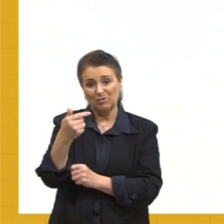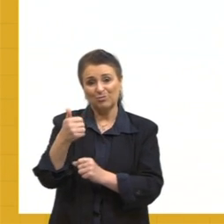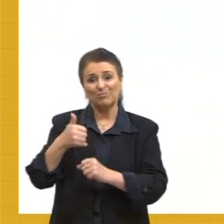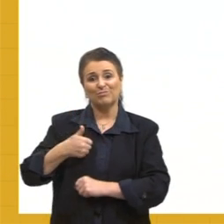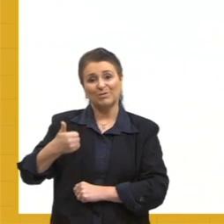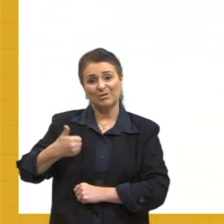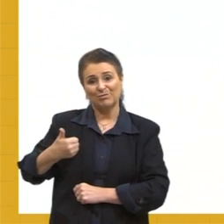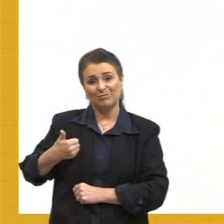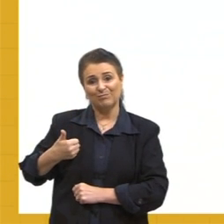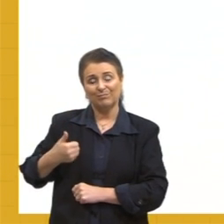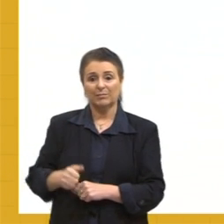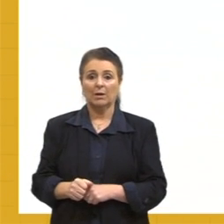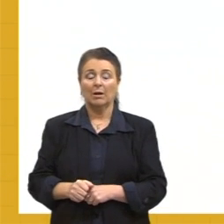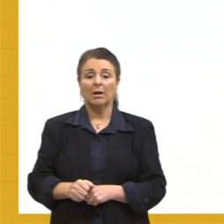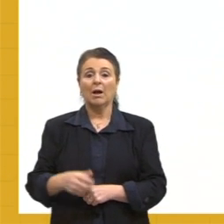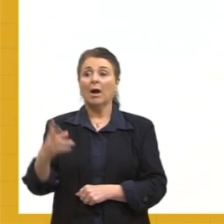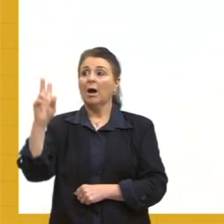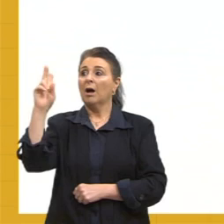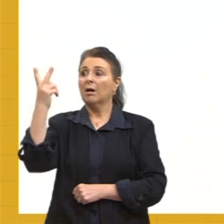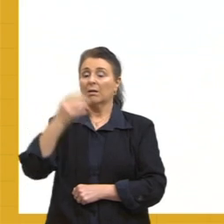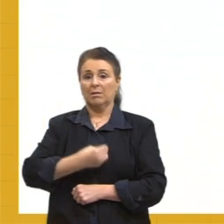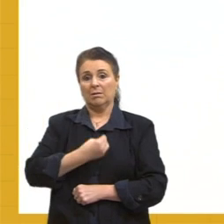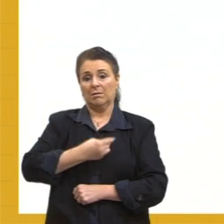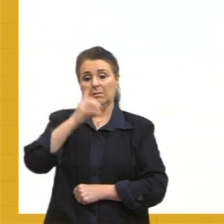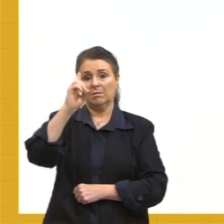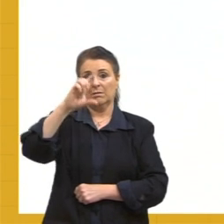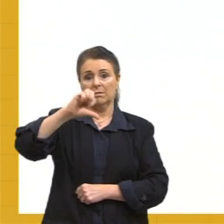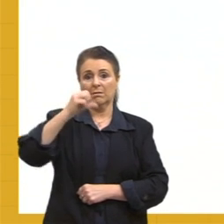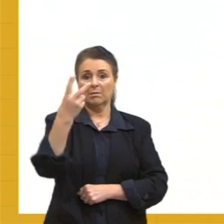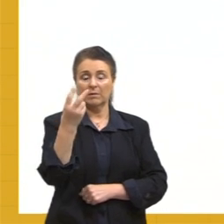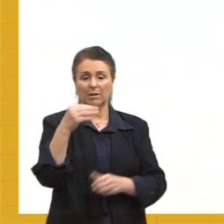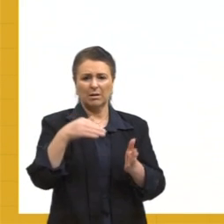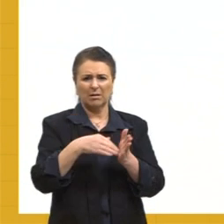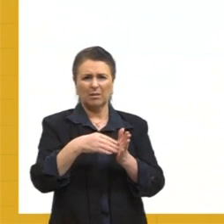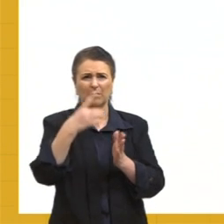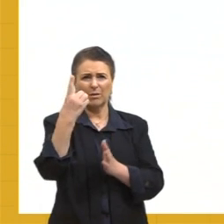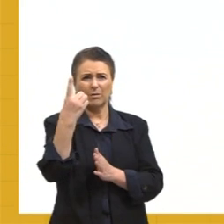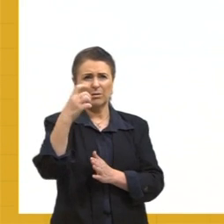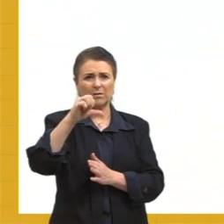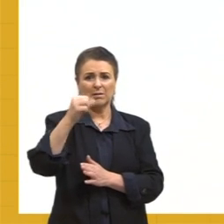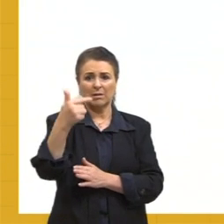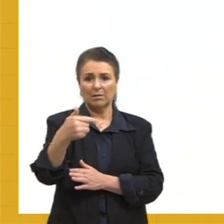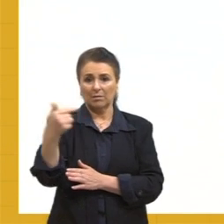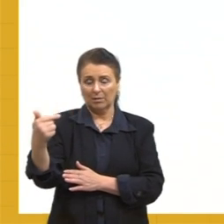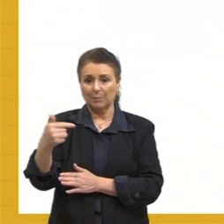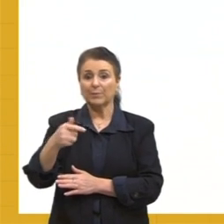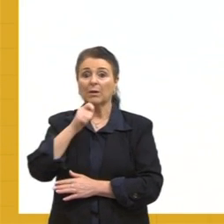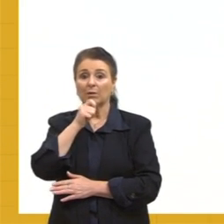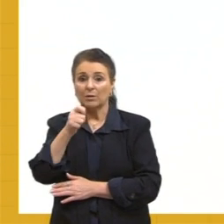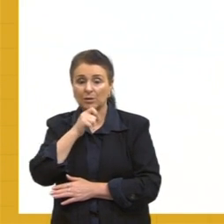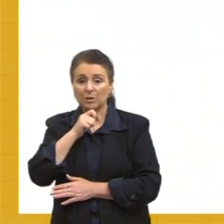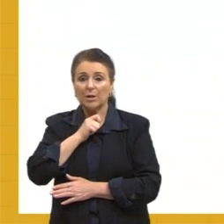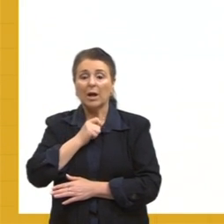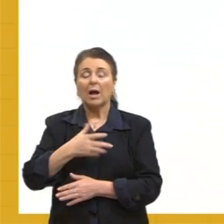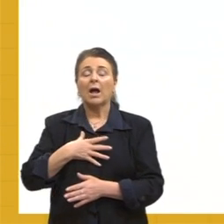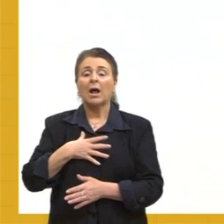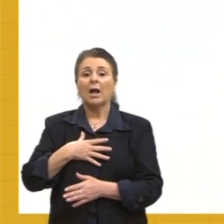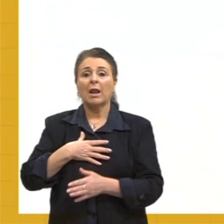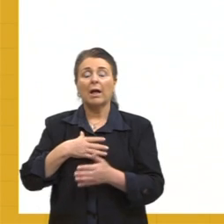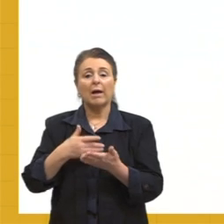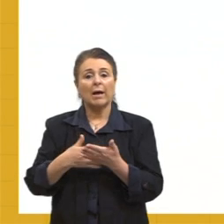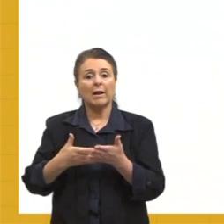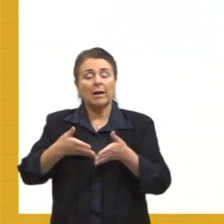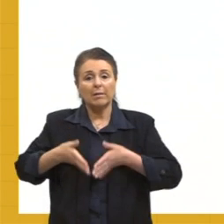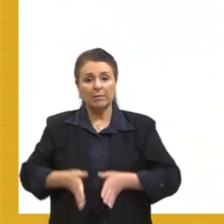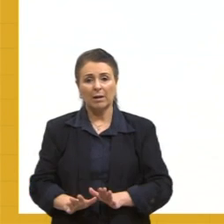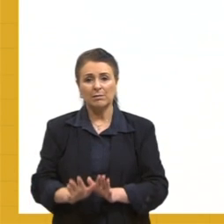sua biografia, então, de 1920 a 1977, escritora e jornalista de origem judia foi reconhecida como uma das